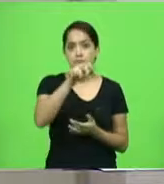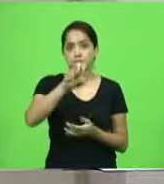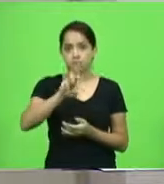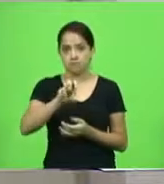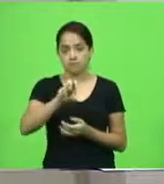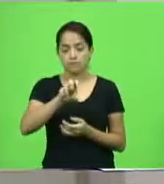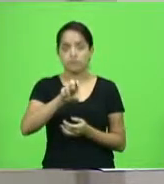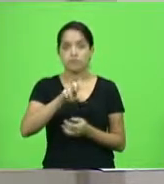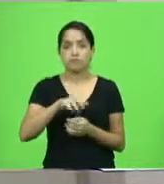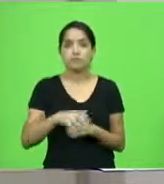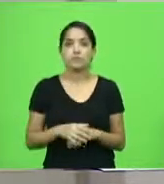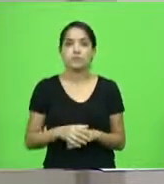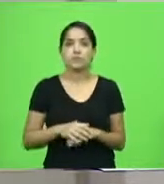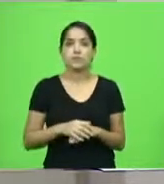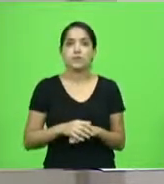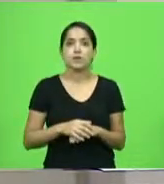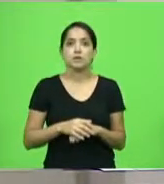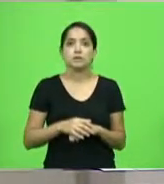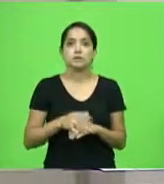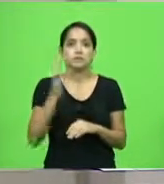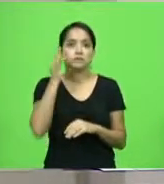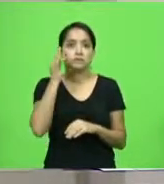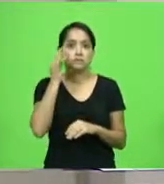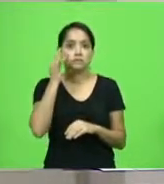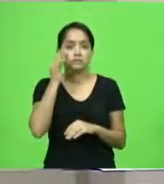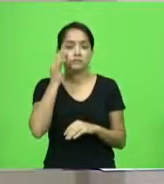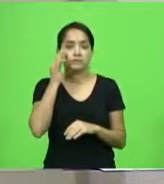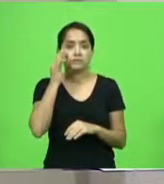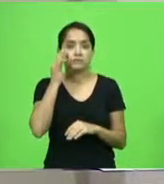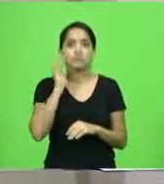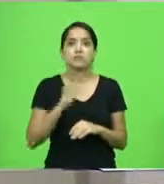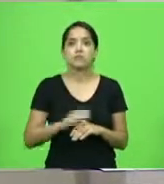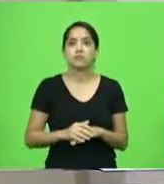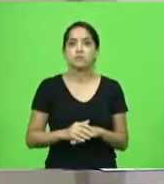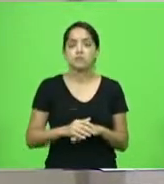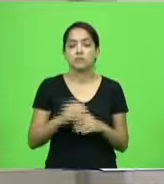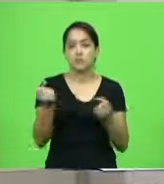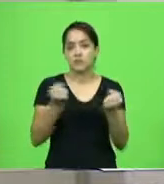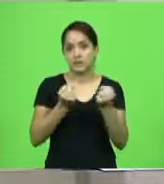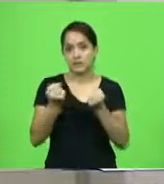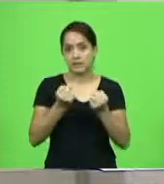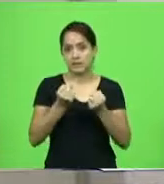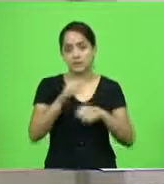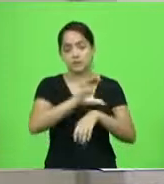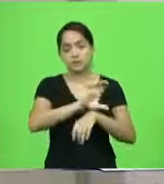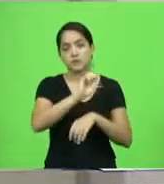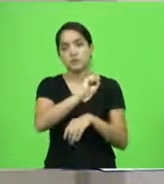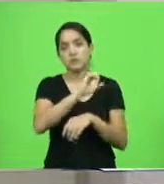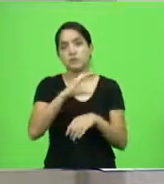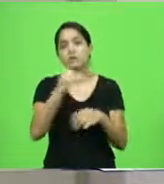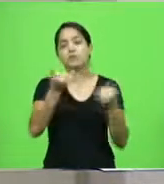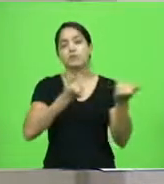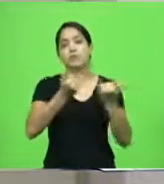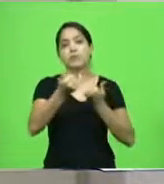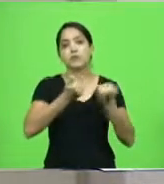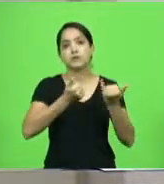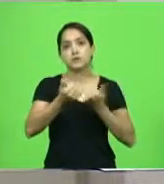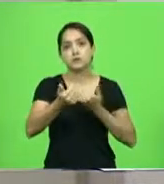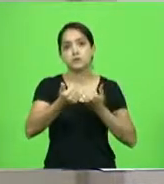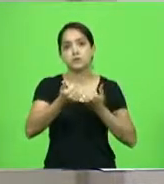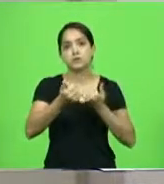Fernando Kreling, solicitando ao presidente do Departamento Estadual de Trânsito de Santa Catarina informações acerca dos